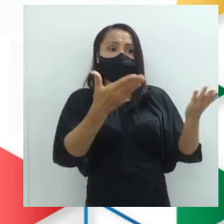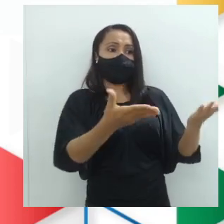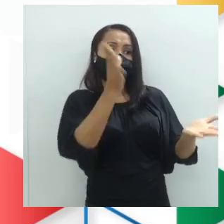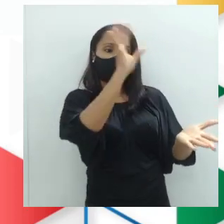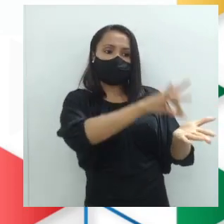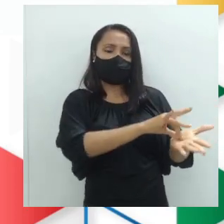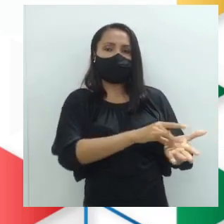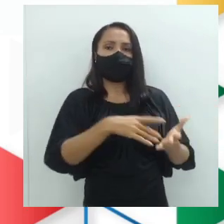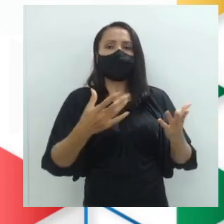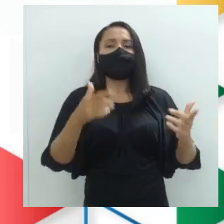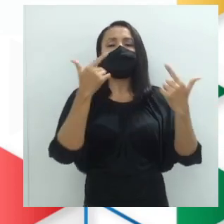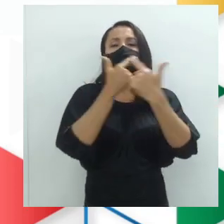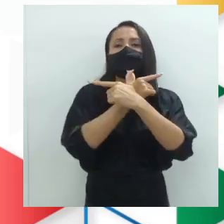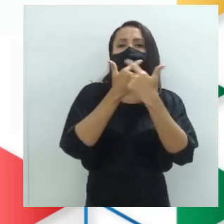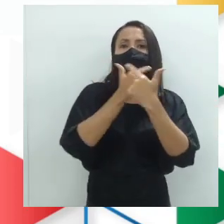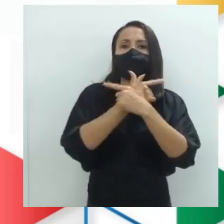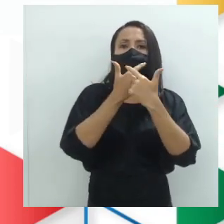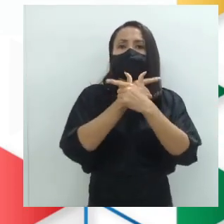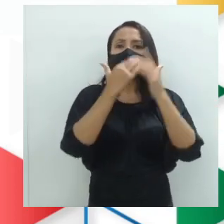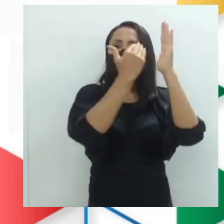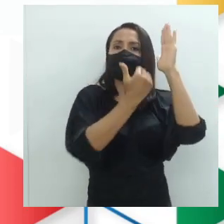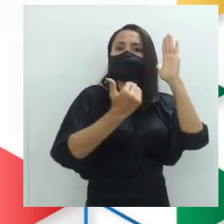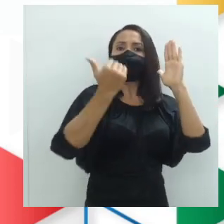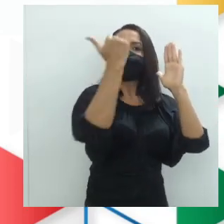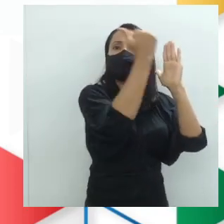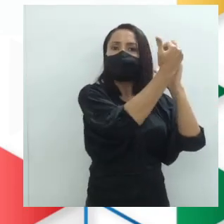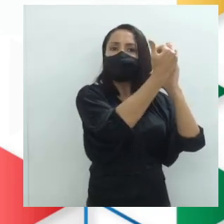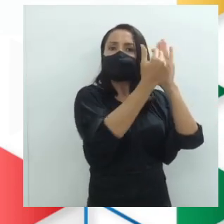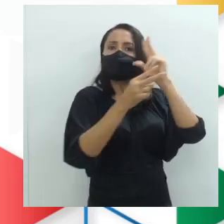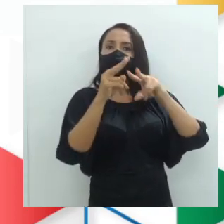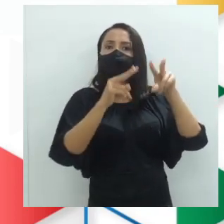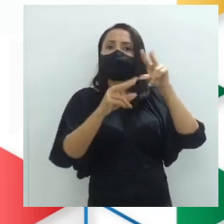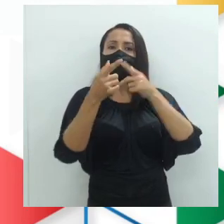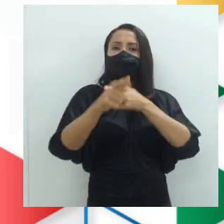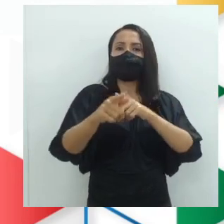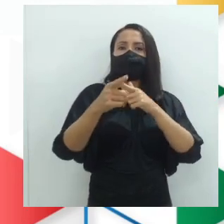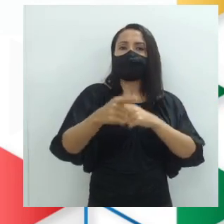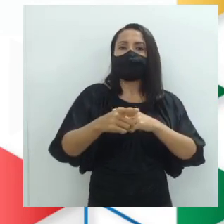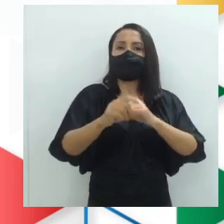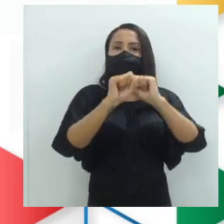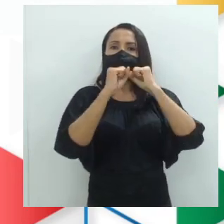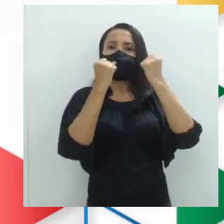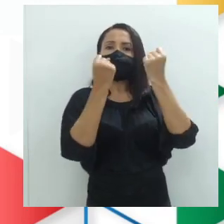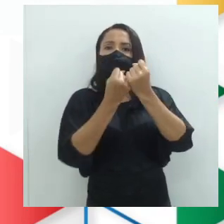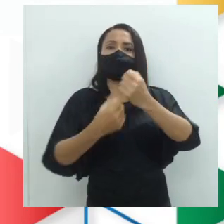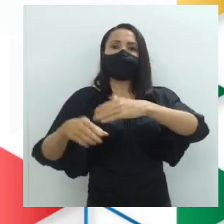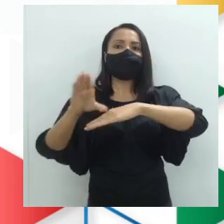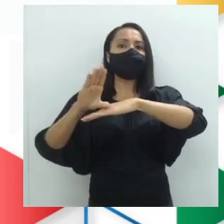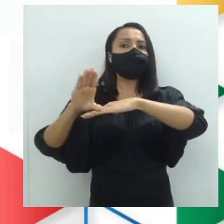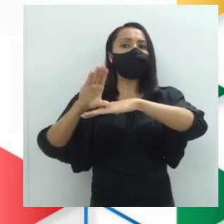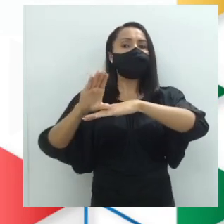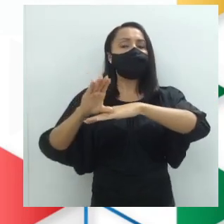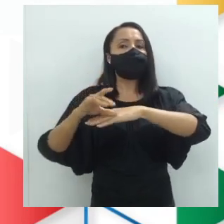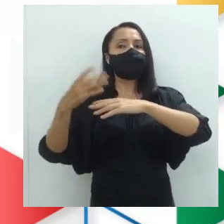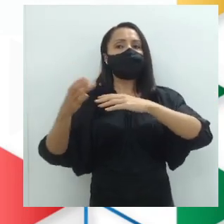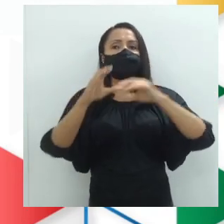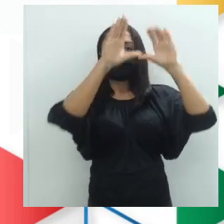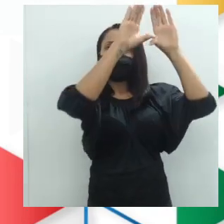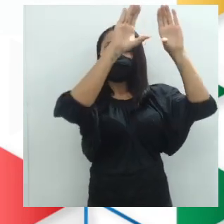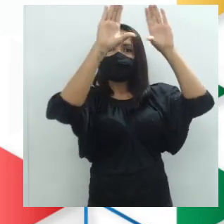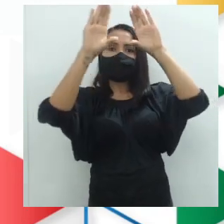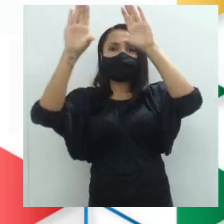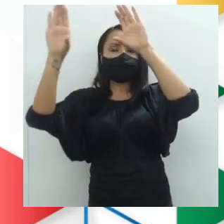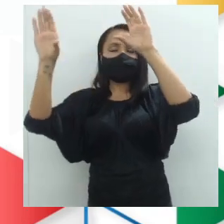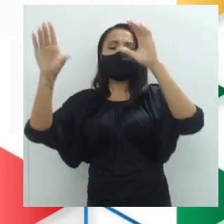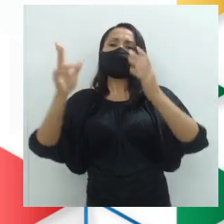de muito humor, perpassados por uma aguda visão crítica da sociedade contemporânea. As tirinhas de Marfalda